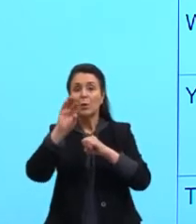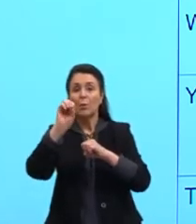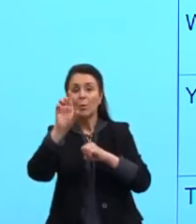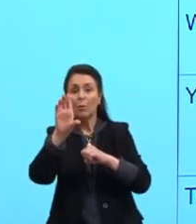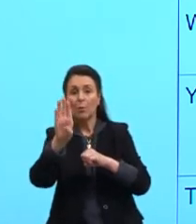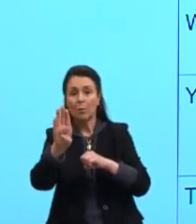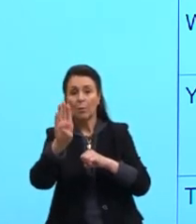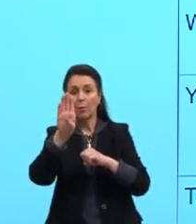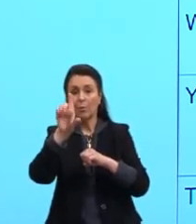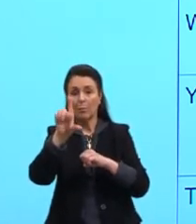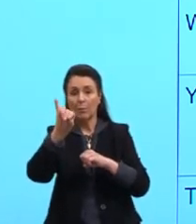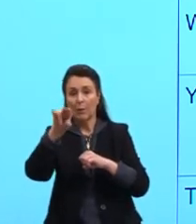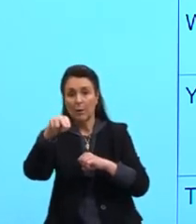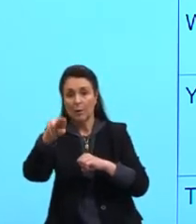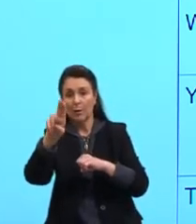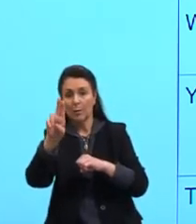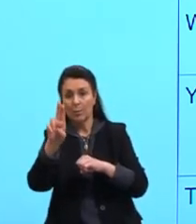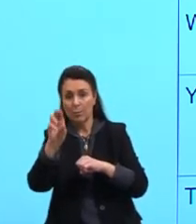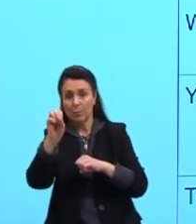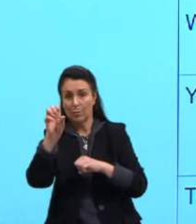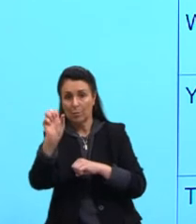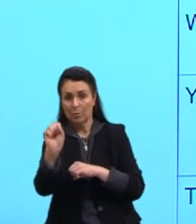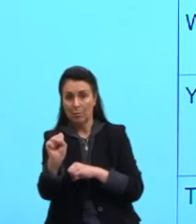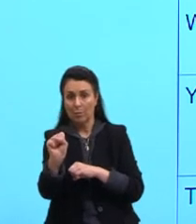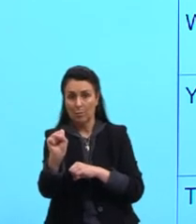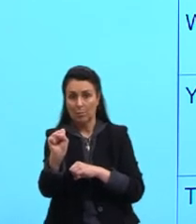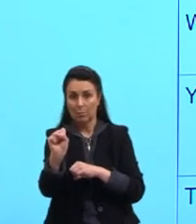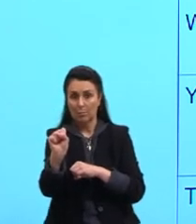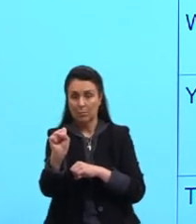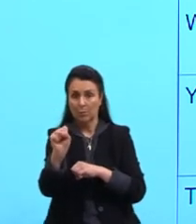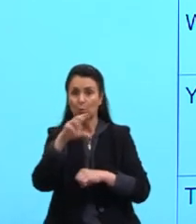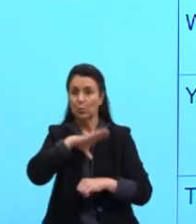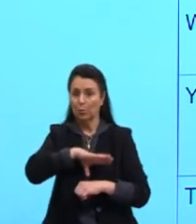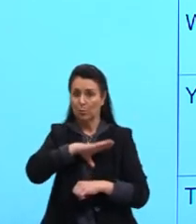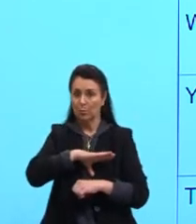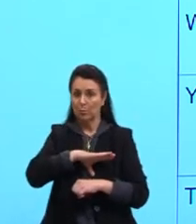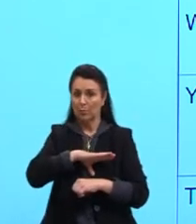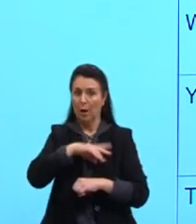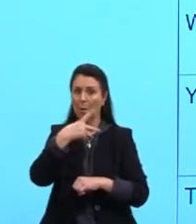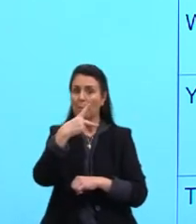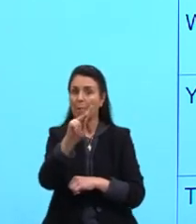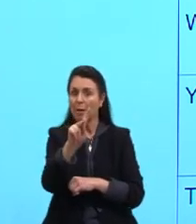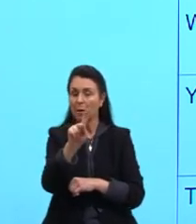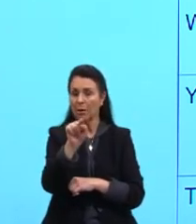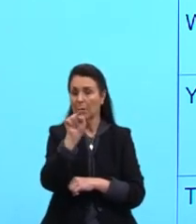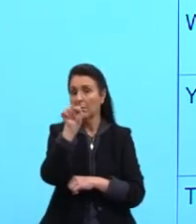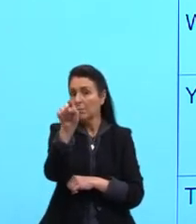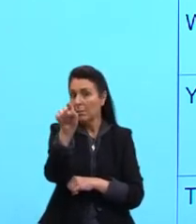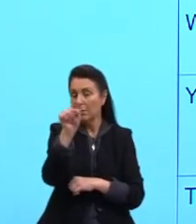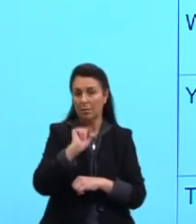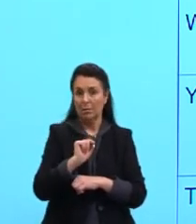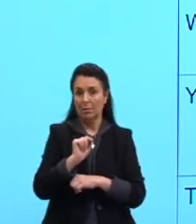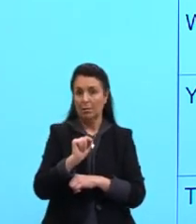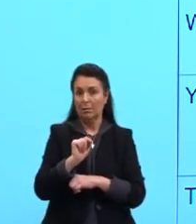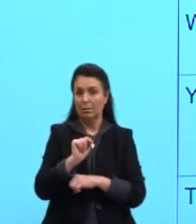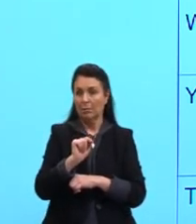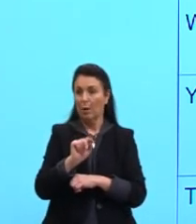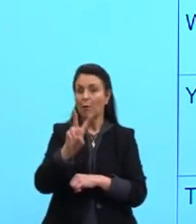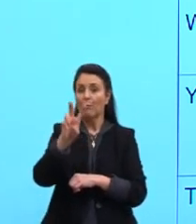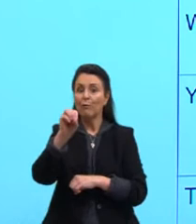Pode ser you, pode ser lhe, o, a, para ti, para te, né? A você.